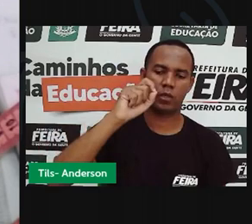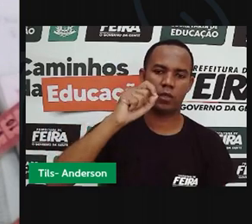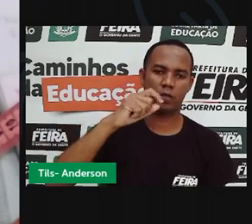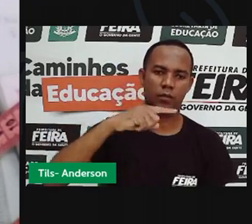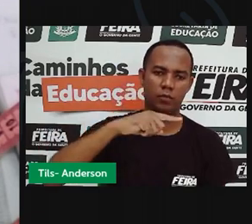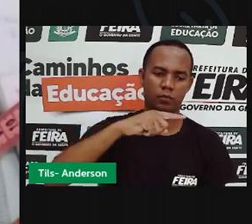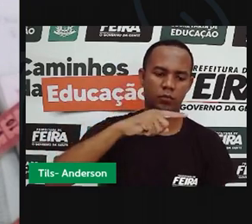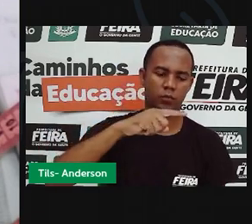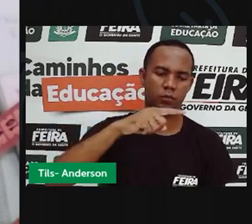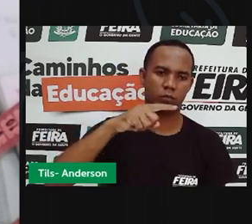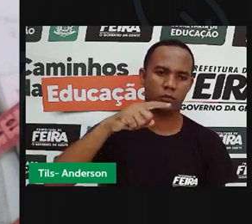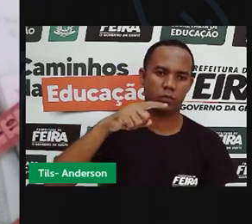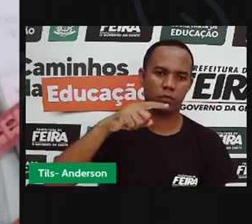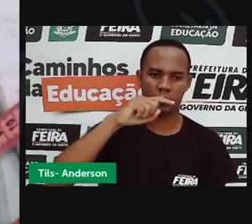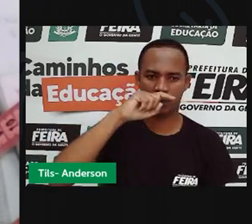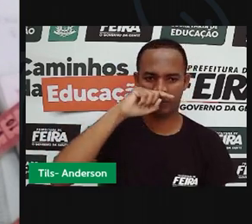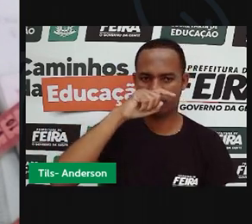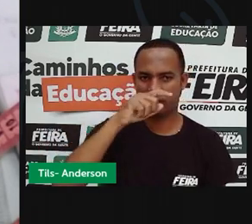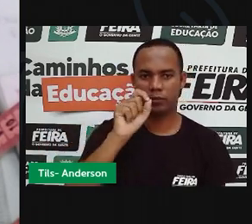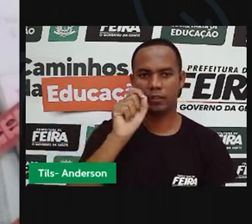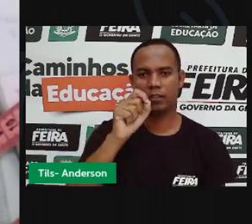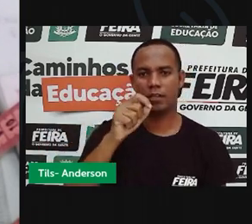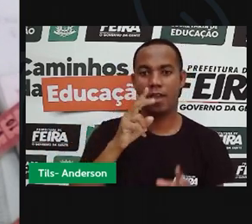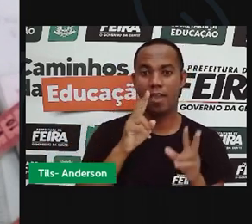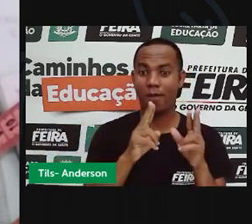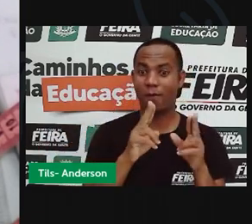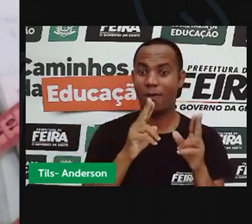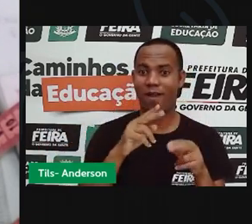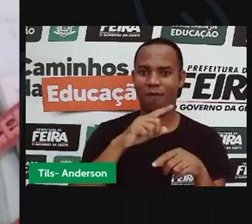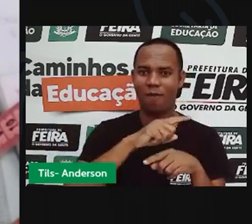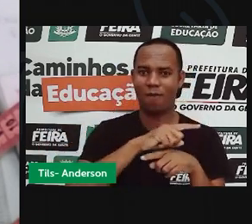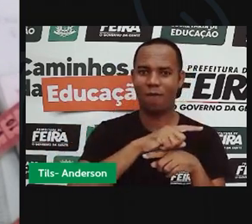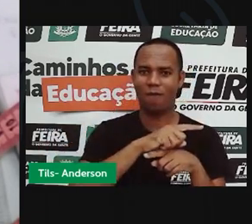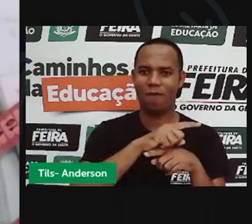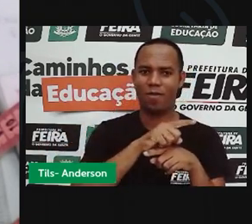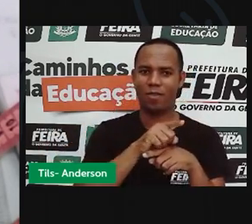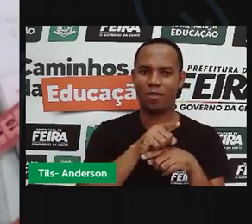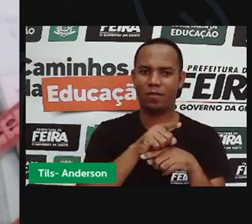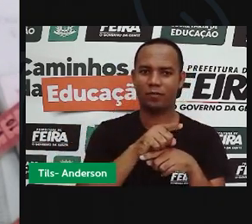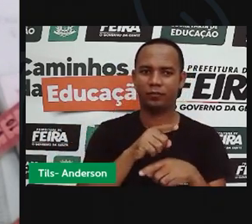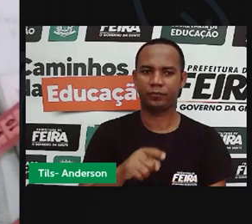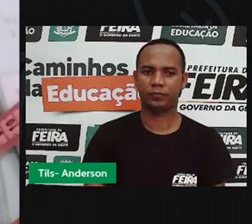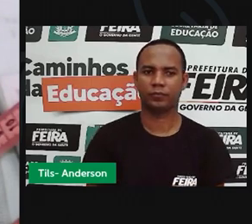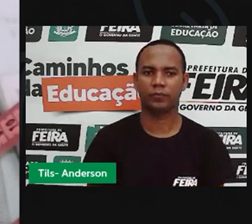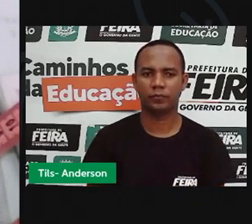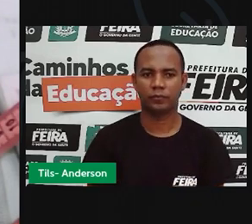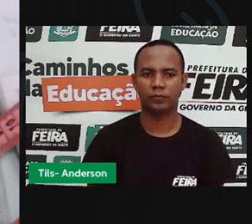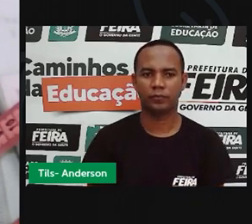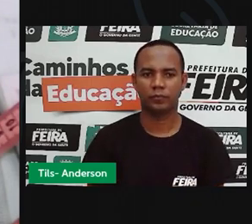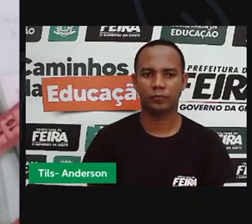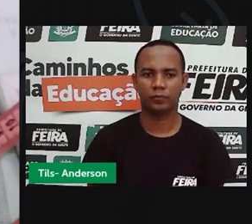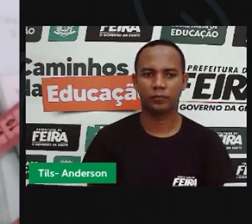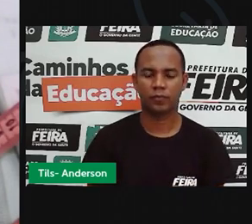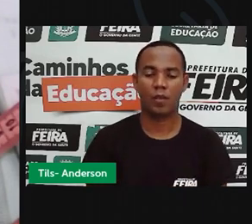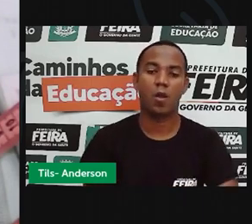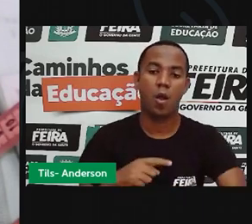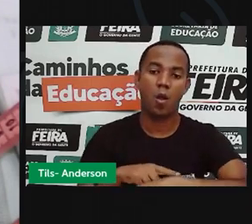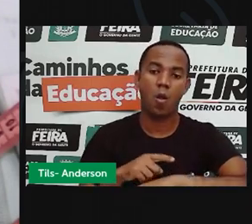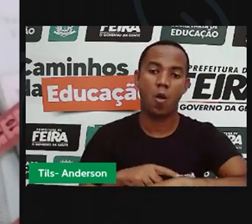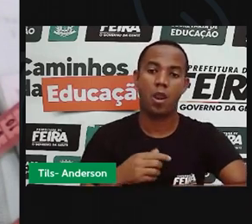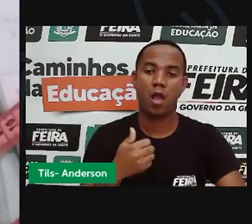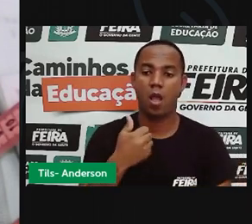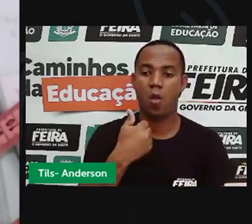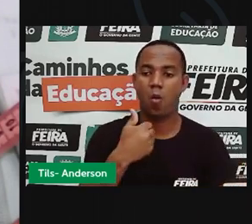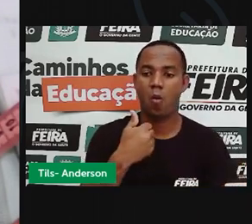movendo, esse nozinho vai ter o ponteiro, Anderson. Aí, de hora em hora, ó, marcou. Agora são 11 horas.